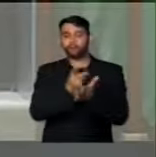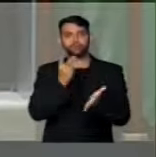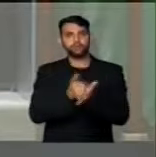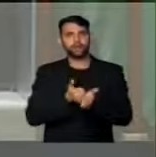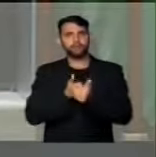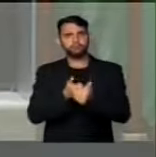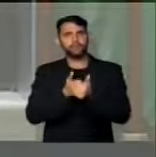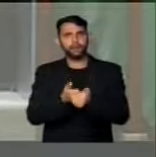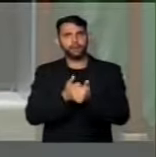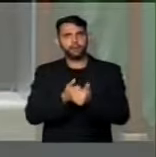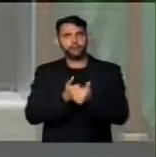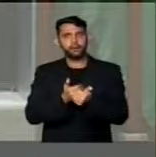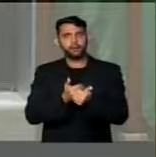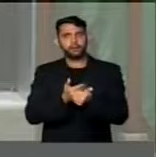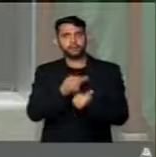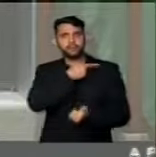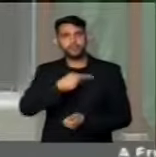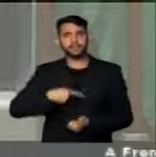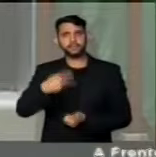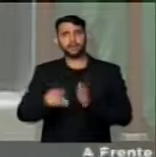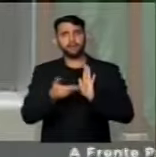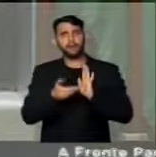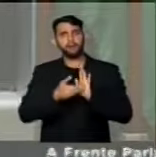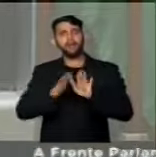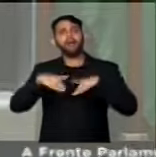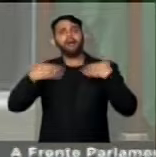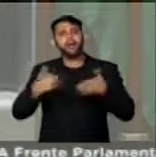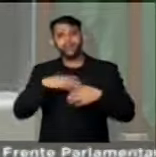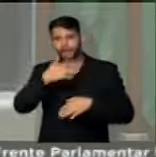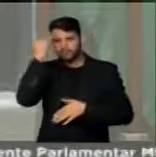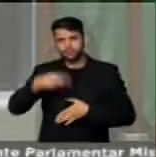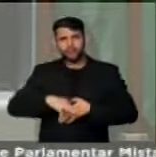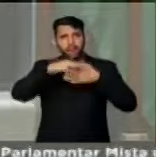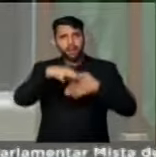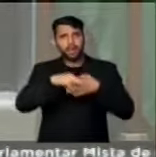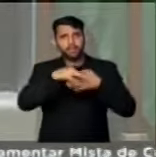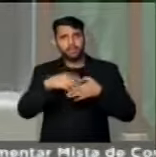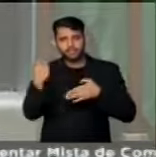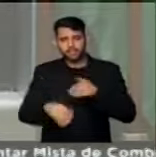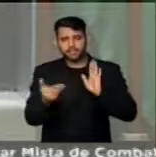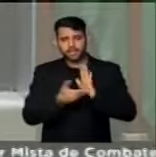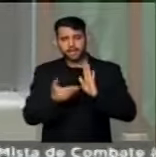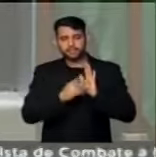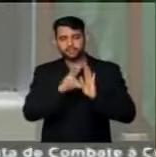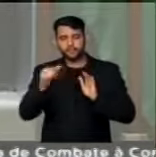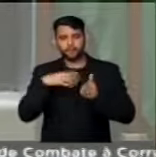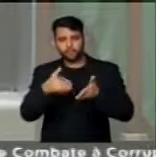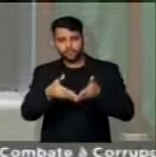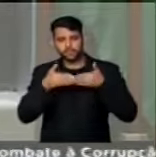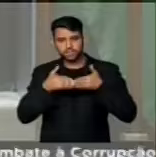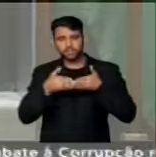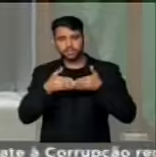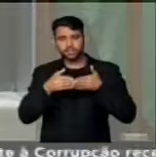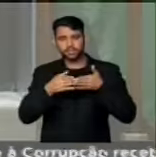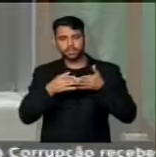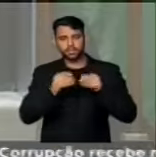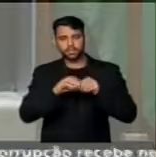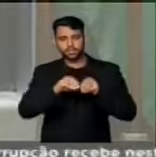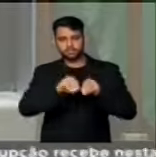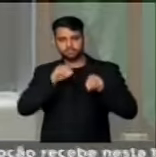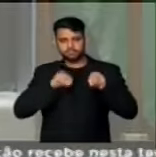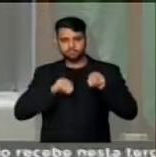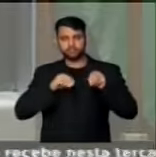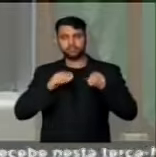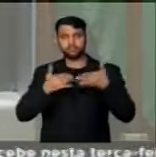dirigindo a Câmara dos Deputados? Cadê os líderes que nessa casa foram pedir que ele descesse de